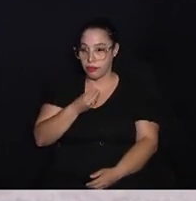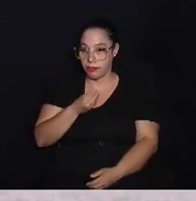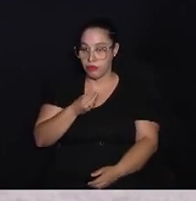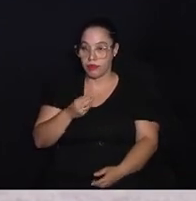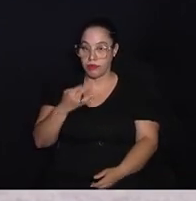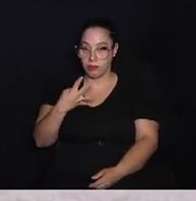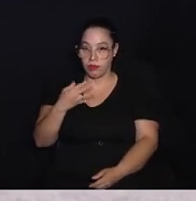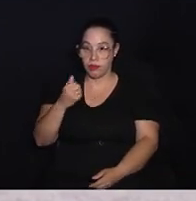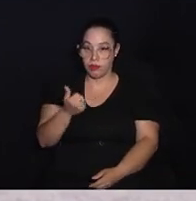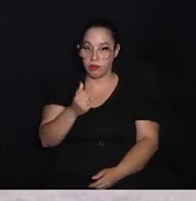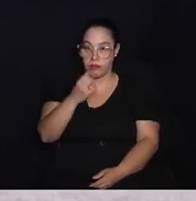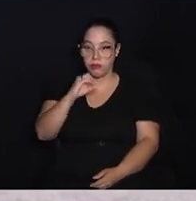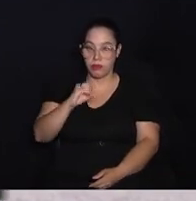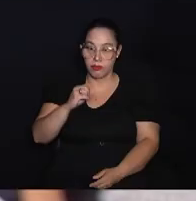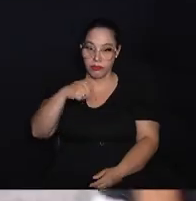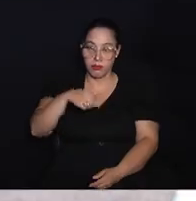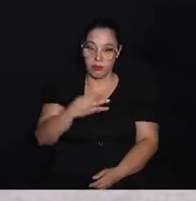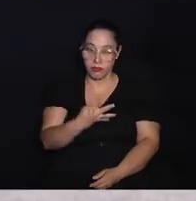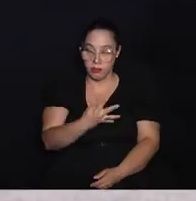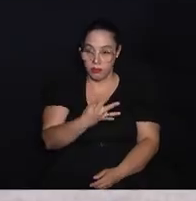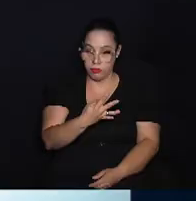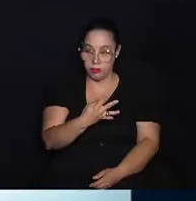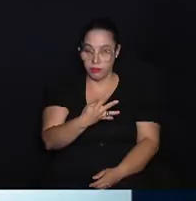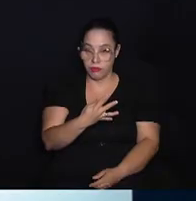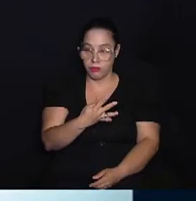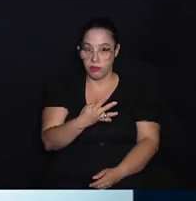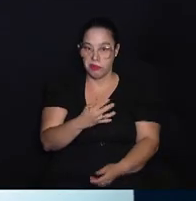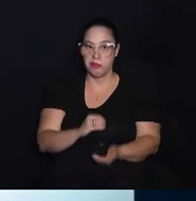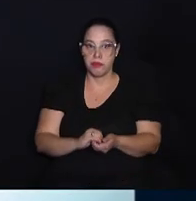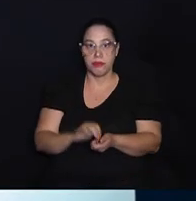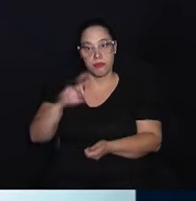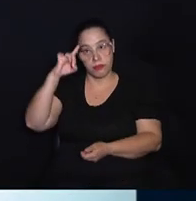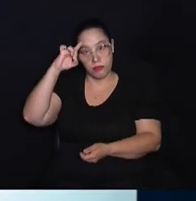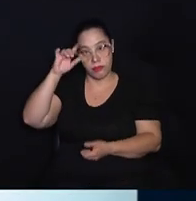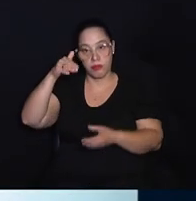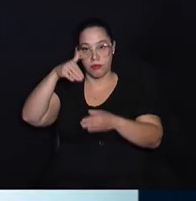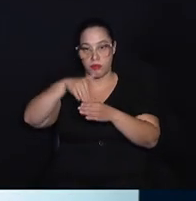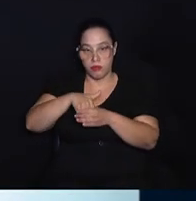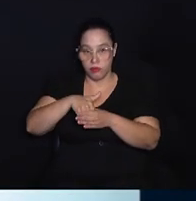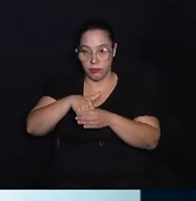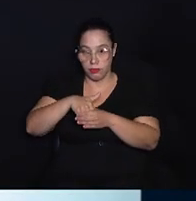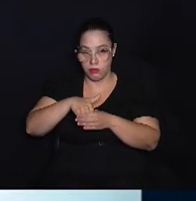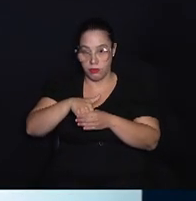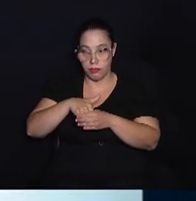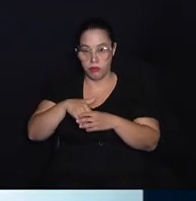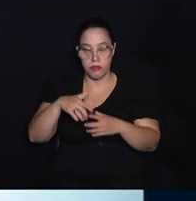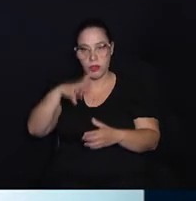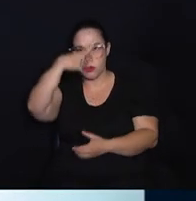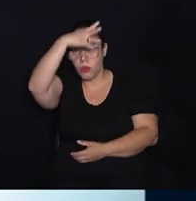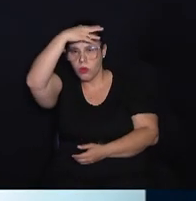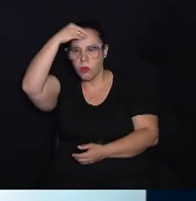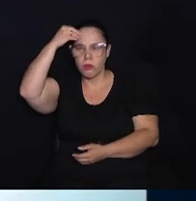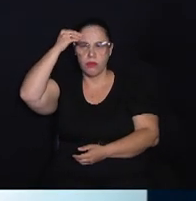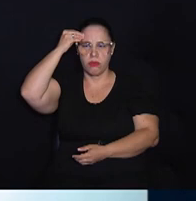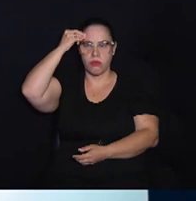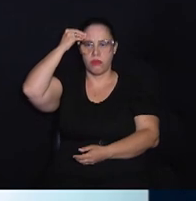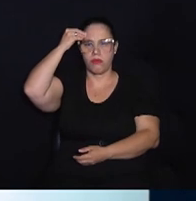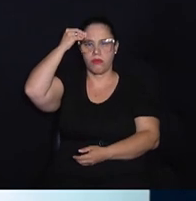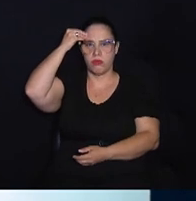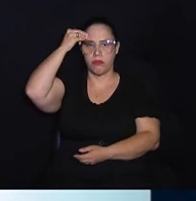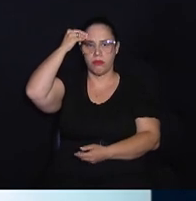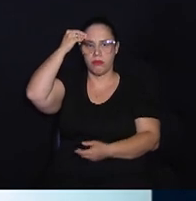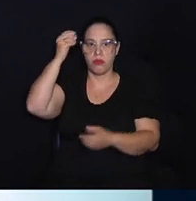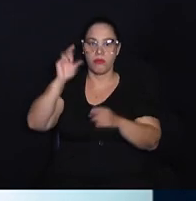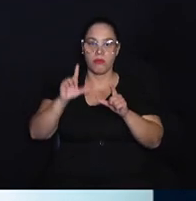com 411.074 eleitores. No dia da votação, para as pessoas não esquecerem os números dos candidatos, a